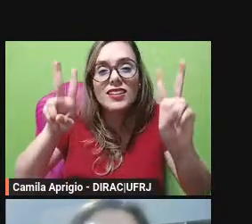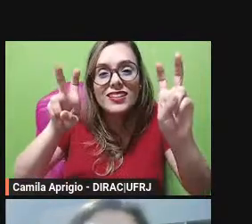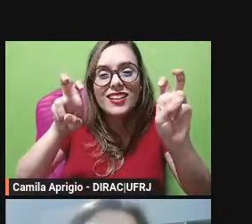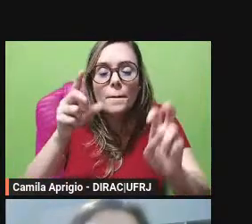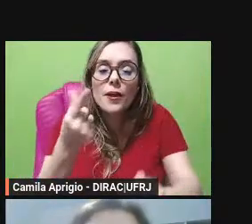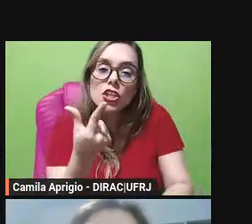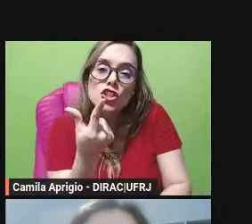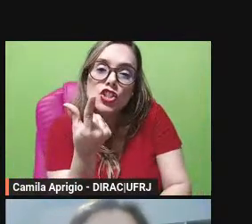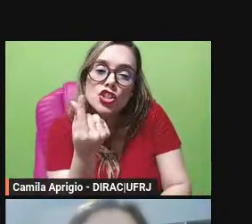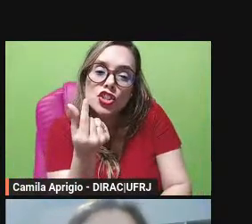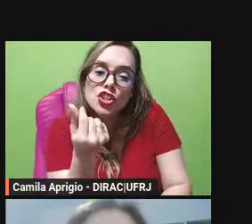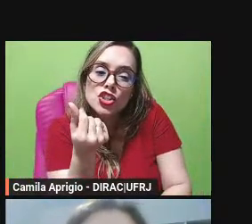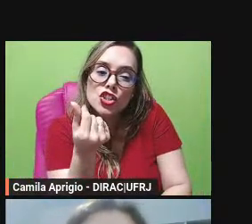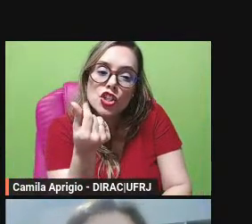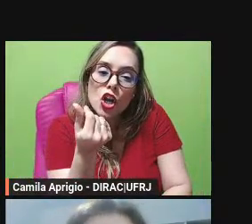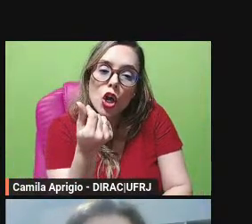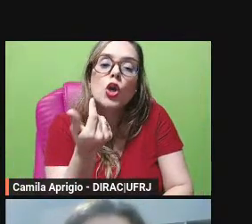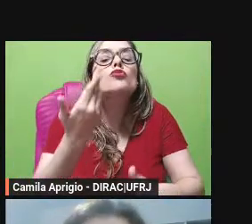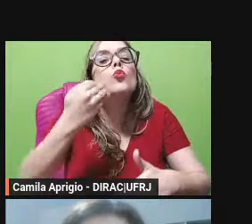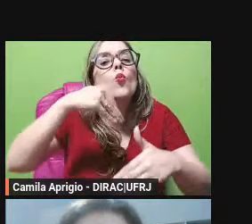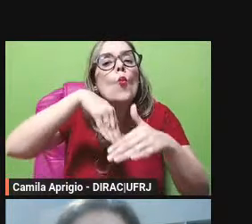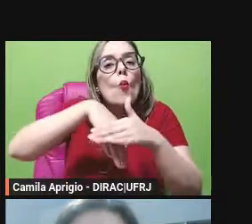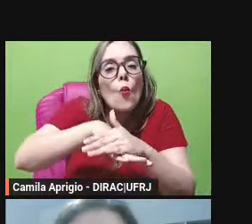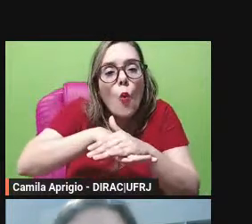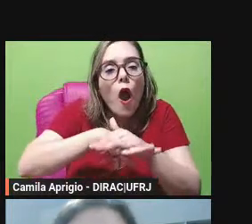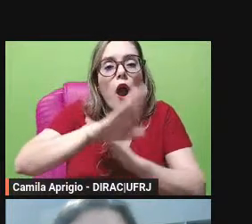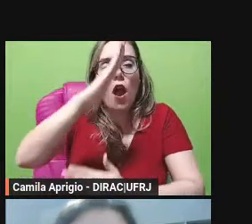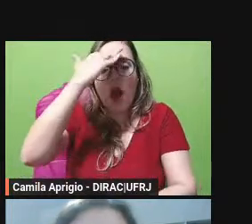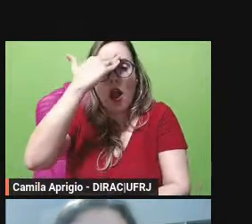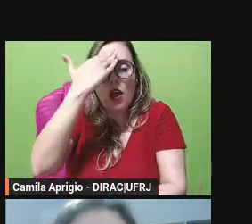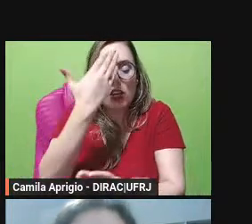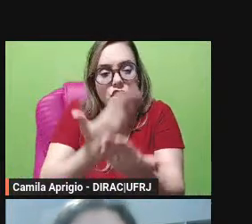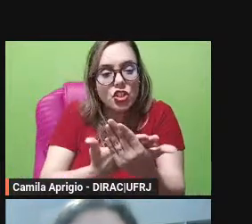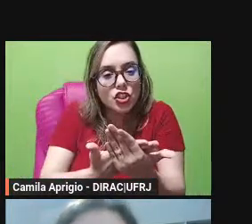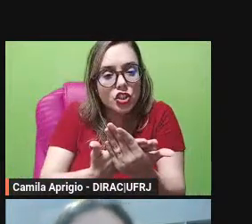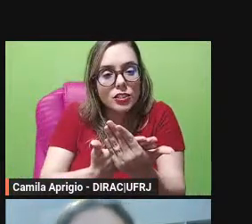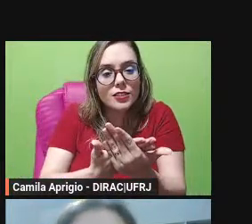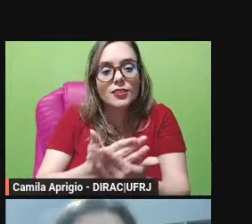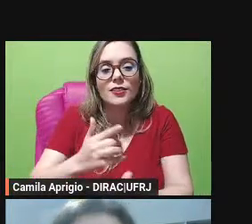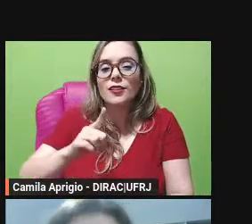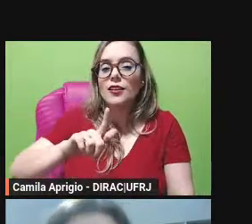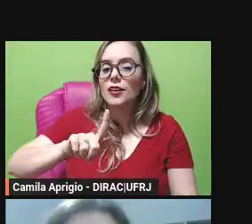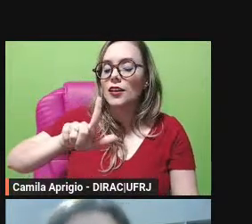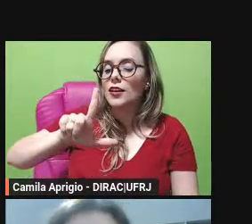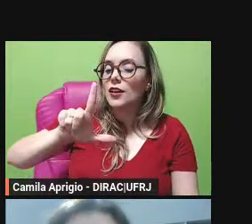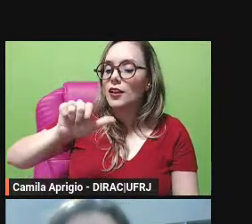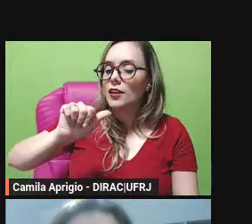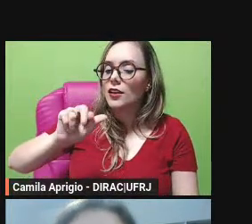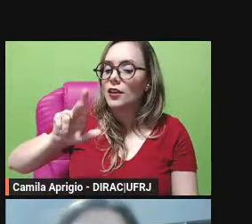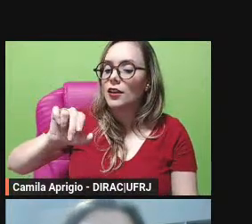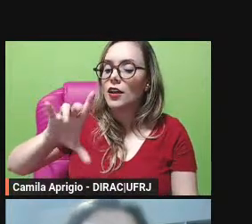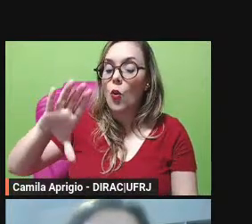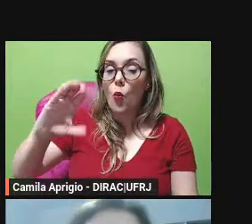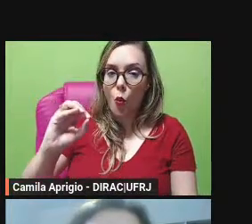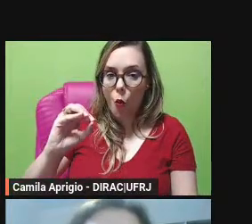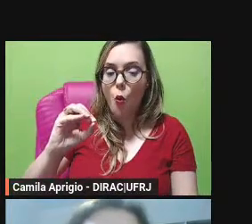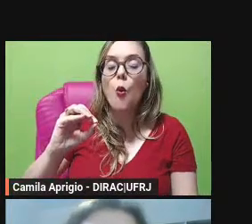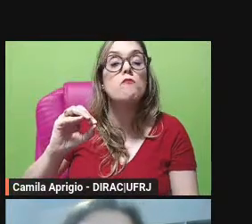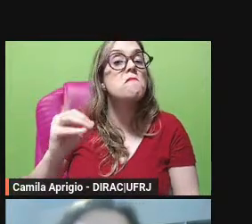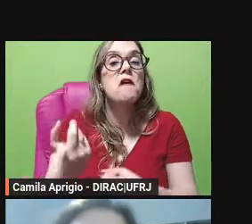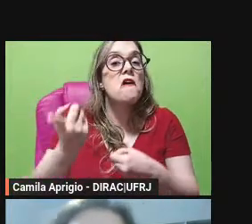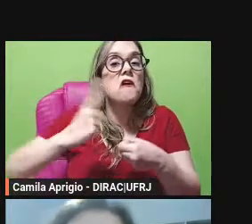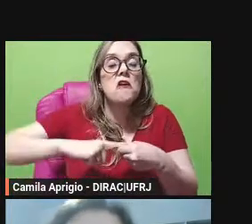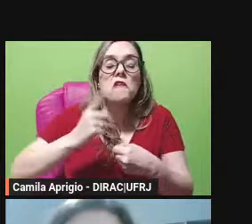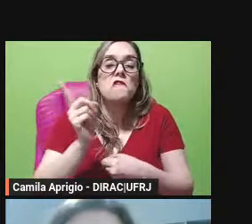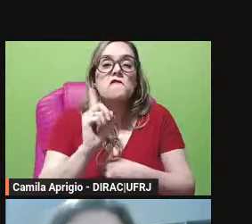deixado é depositado em confiança com essa personagem Glauco e ele não devolve consequentemente é